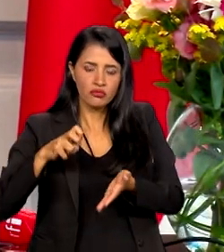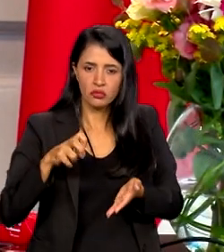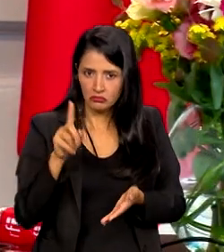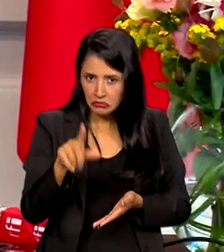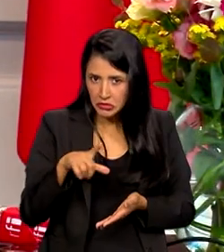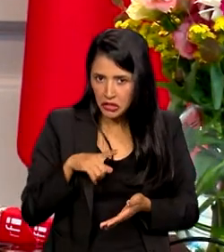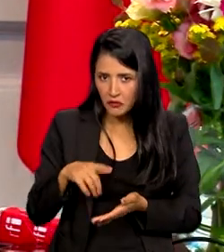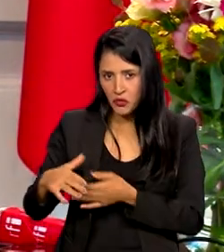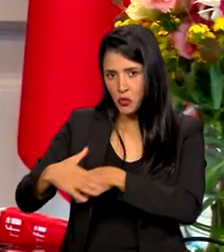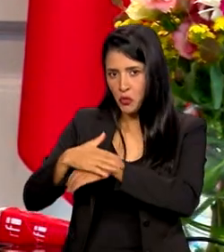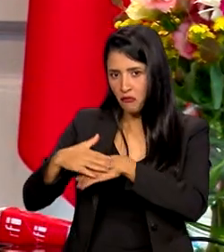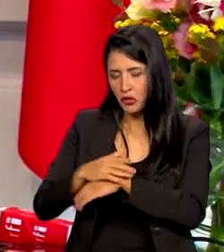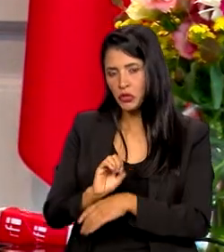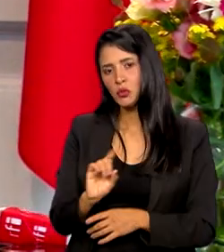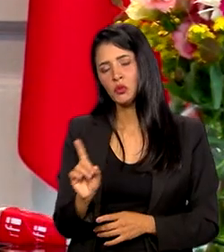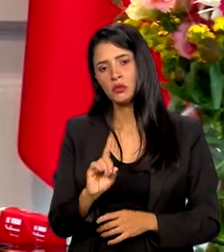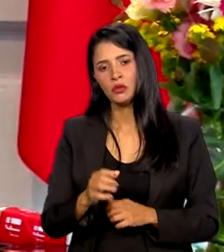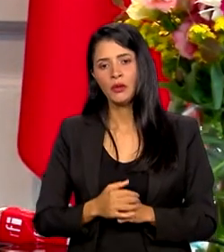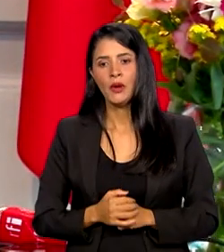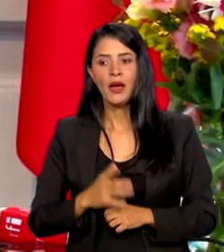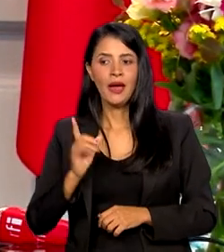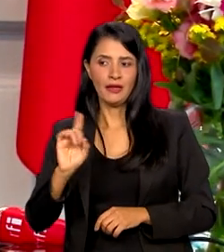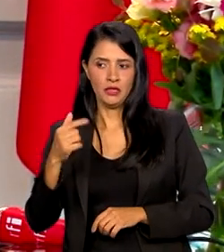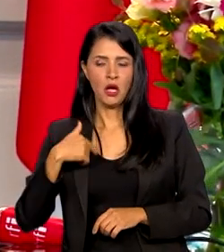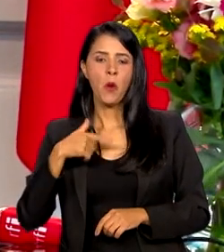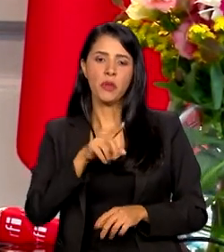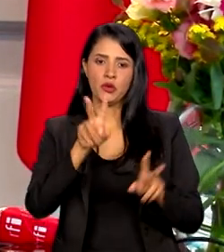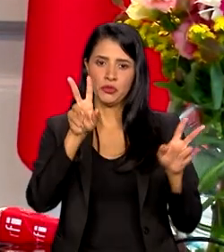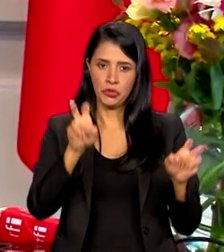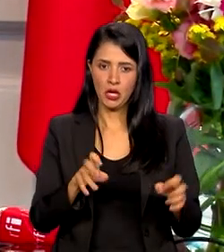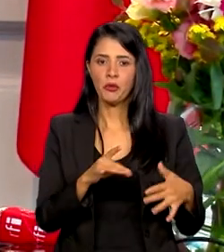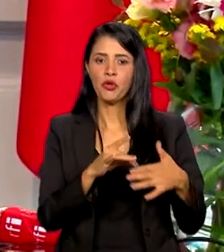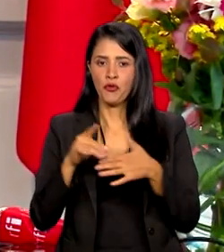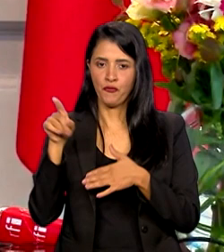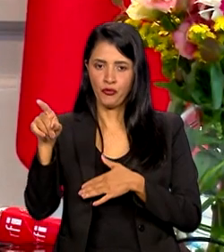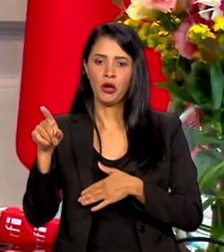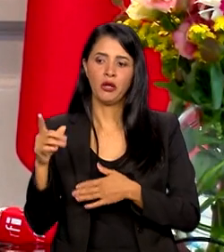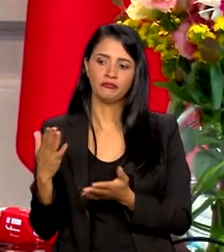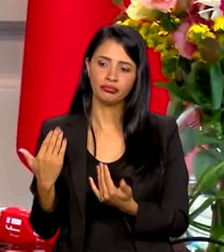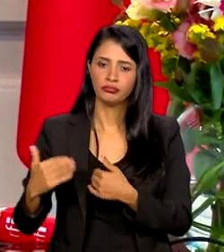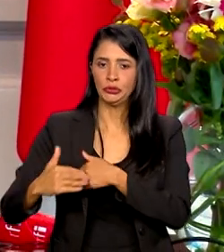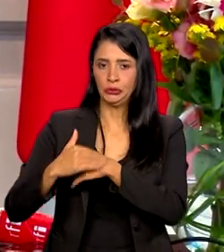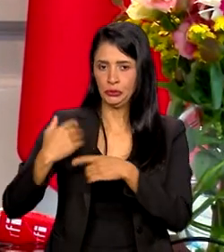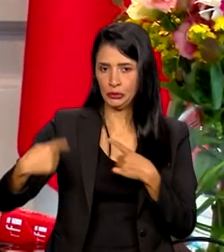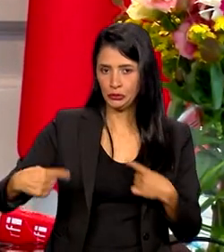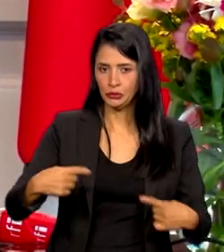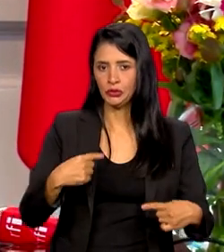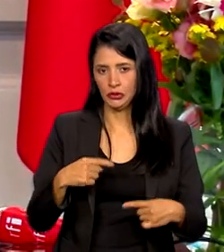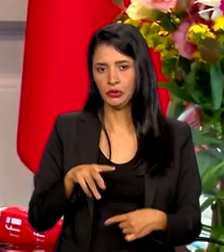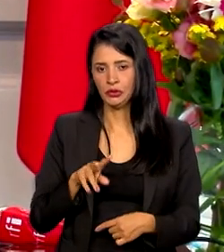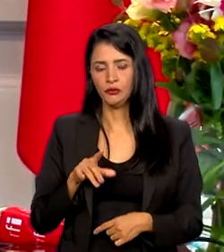debate. Mas será um tema que eu vou levar para que a possa discutir.